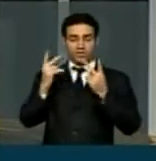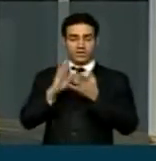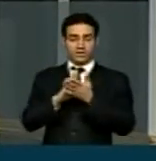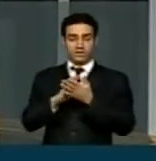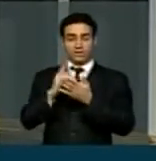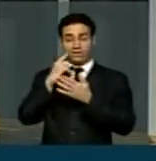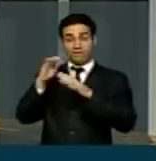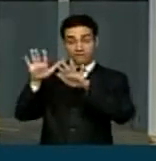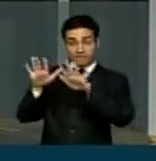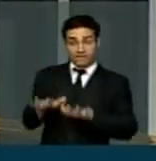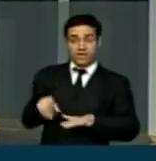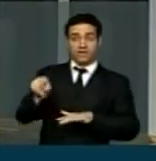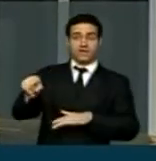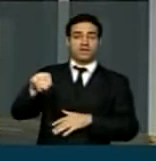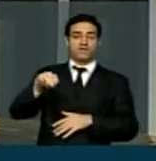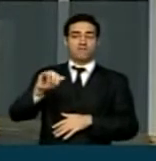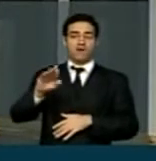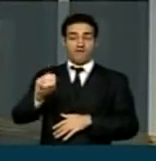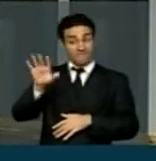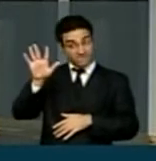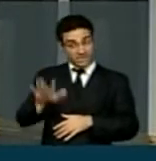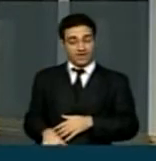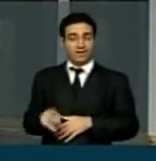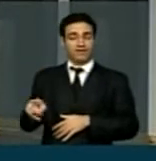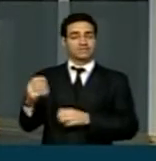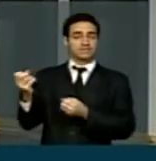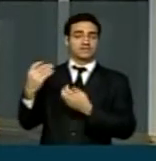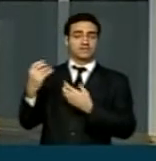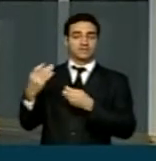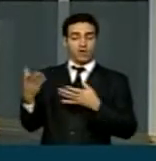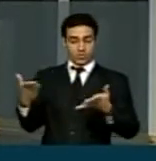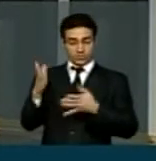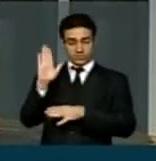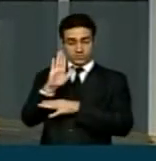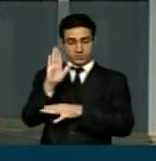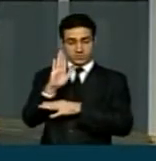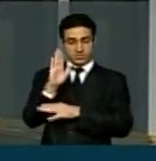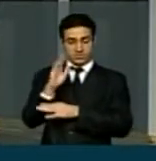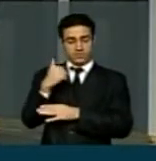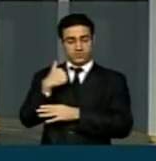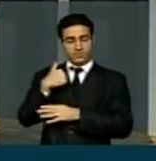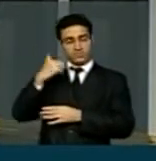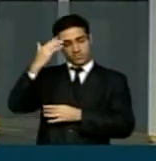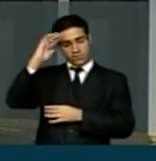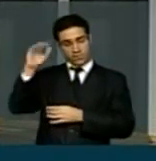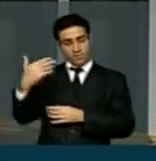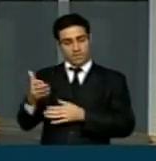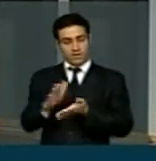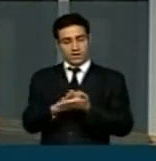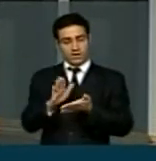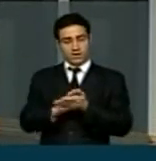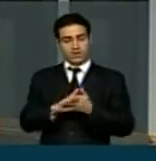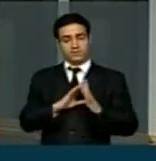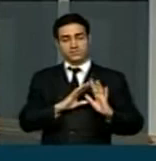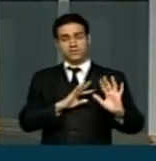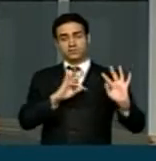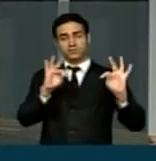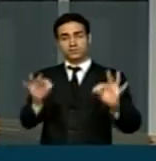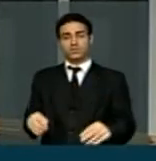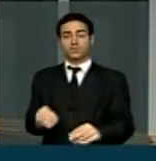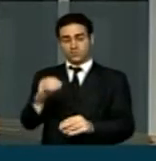fique para nos ensinar. e eu, nessa tarde, faço uma homenagem a todos